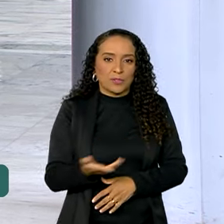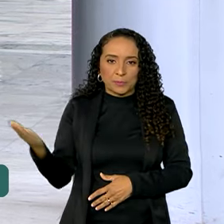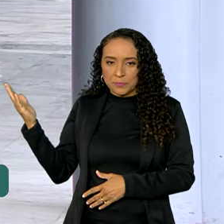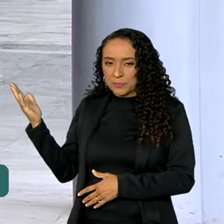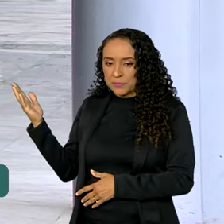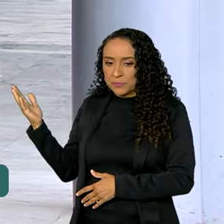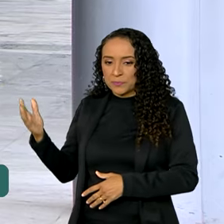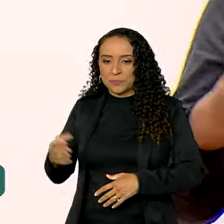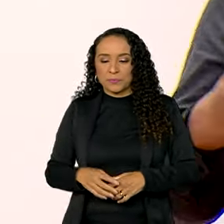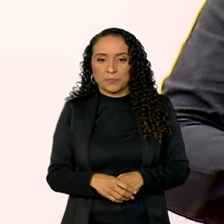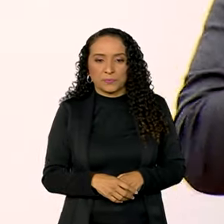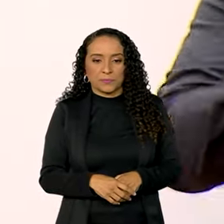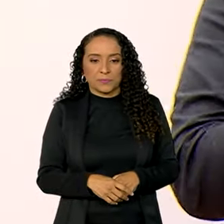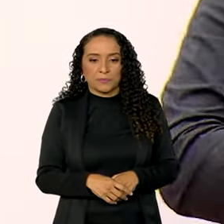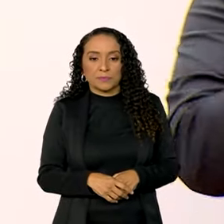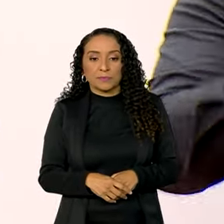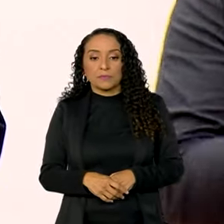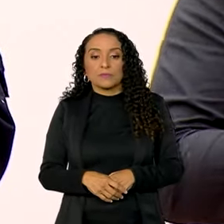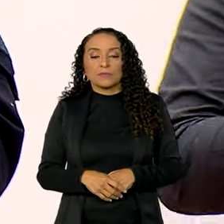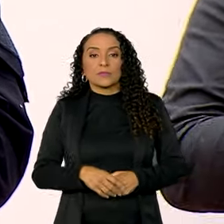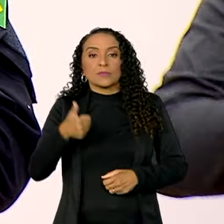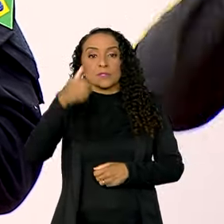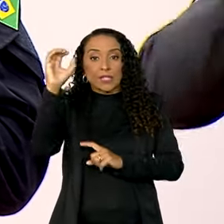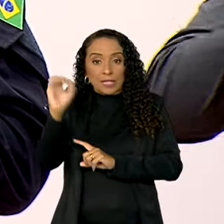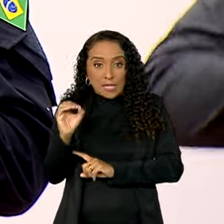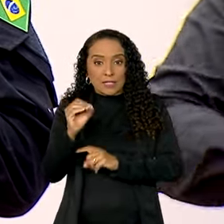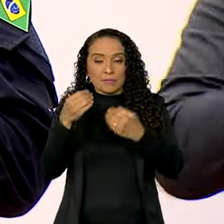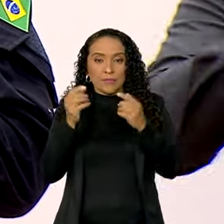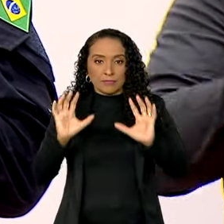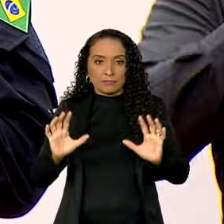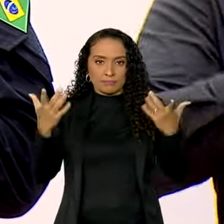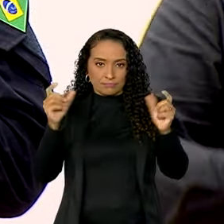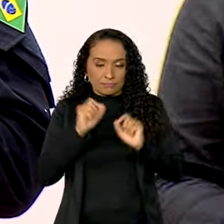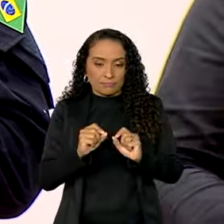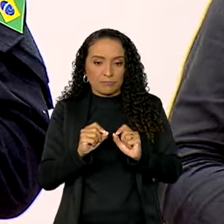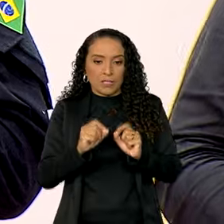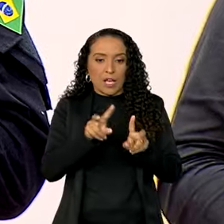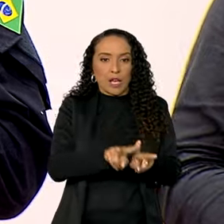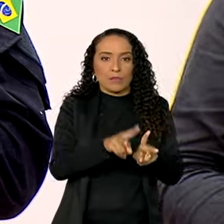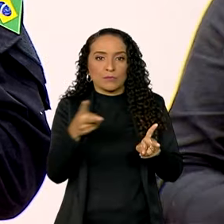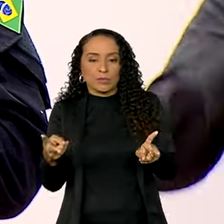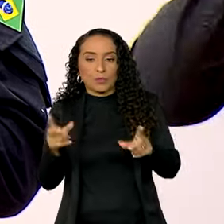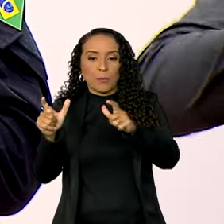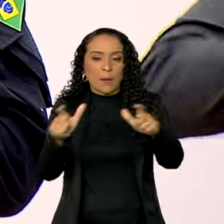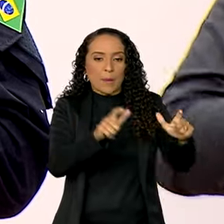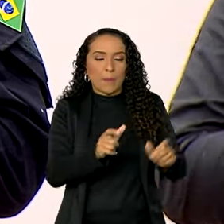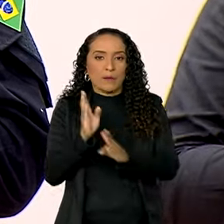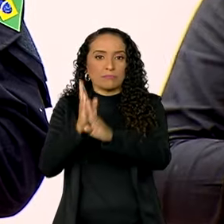Vamos assistir. Nessa décima edição, duplicamos o número de pontos mapeados,